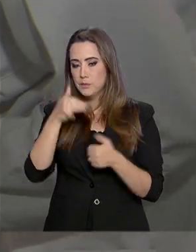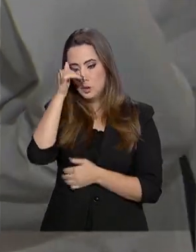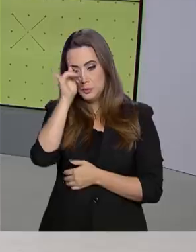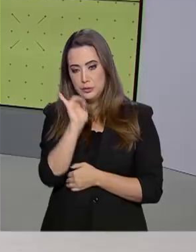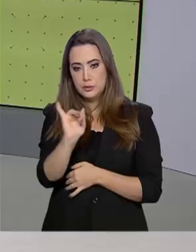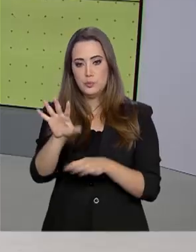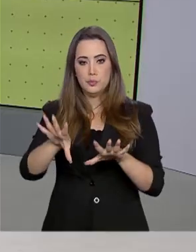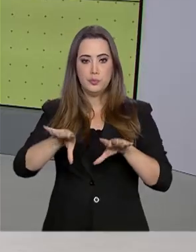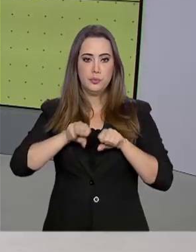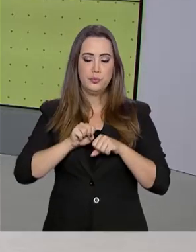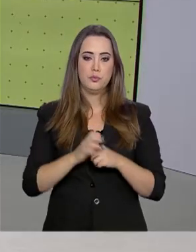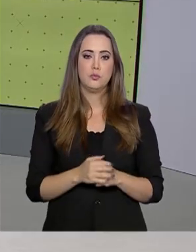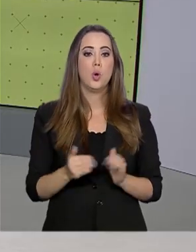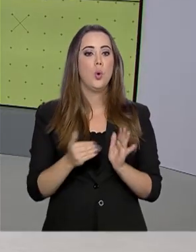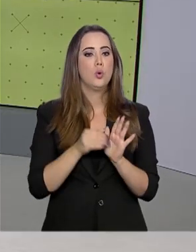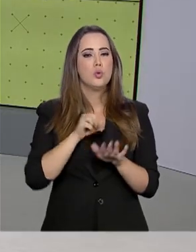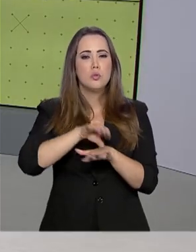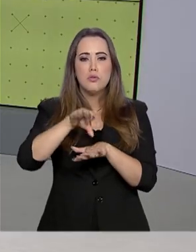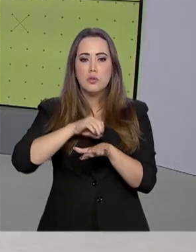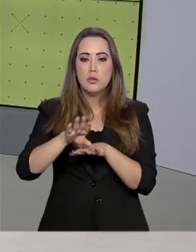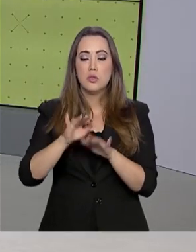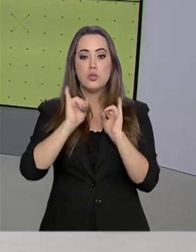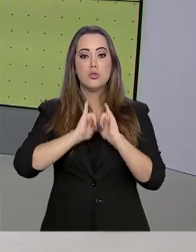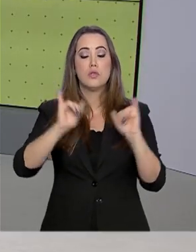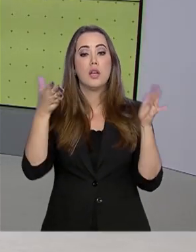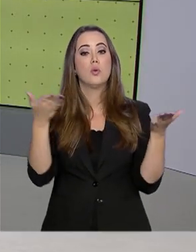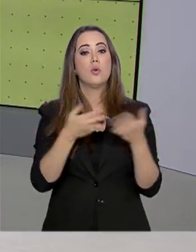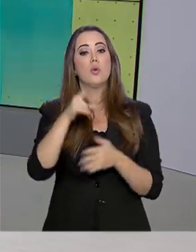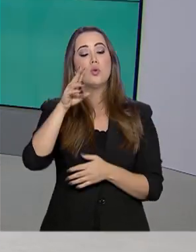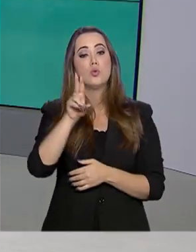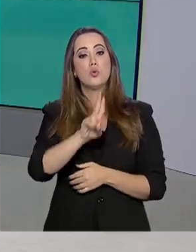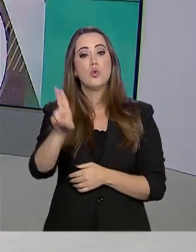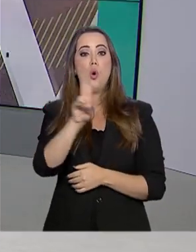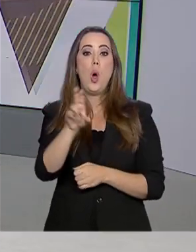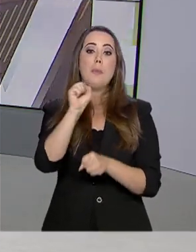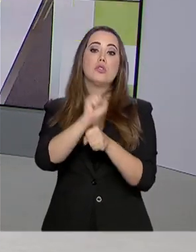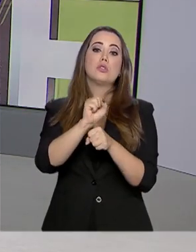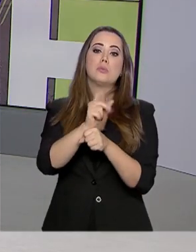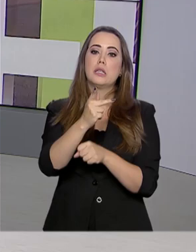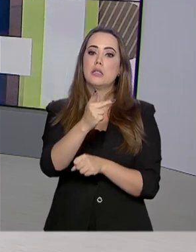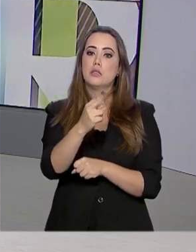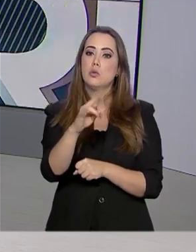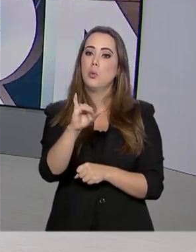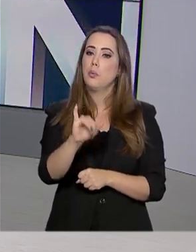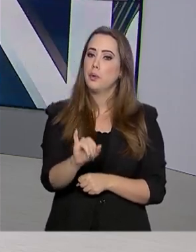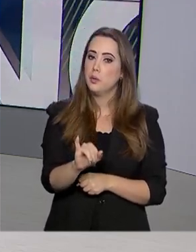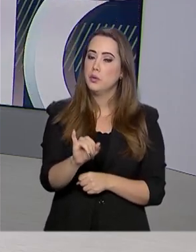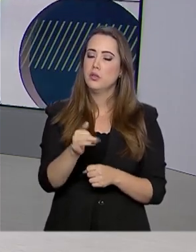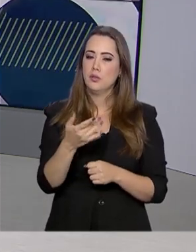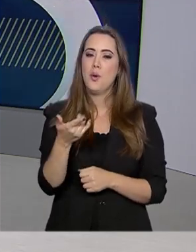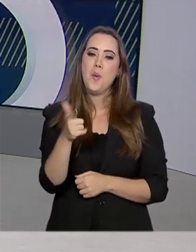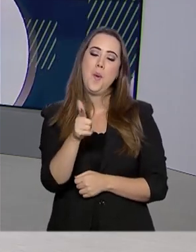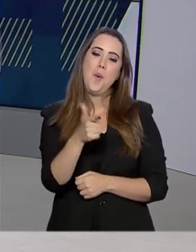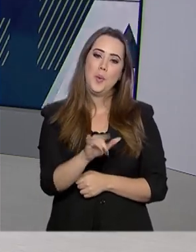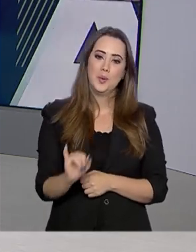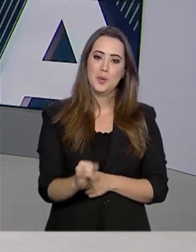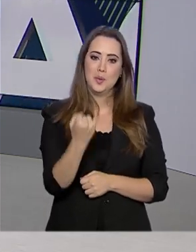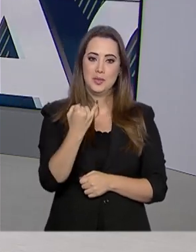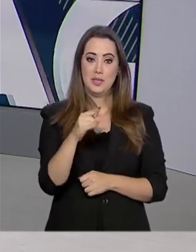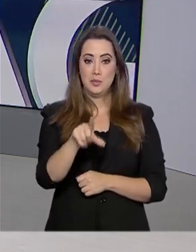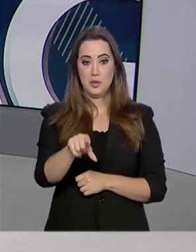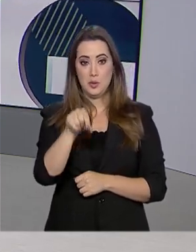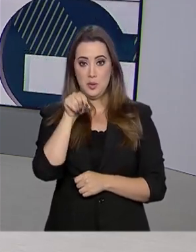vírus. E uma última informação. Foi divulgada hoje a lista de espera do ProUni. Mais uma oportunidade para quem não foi pré